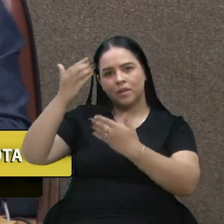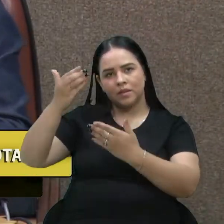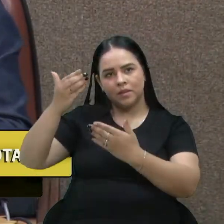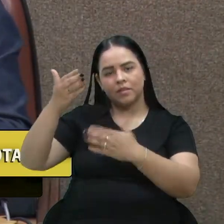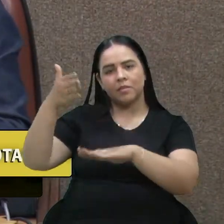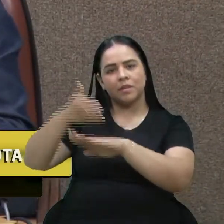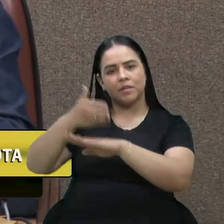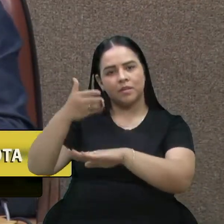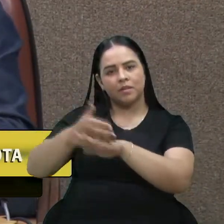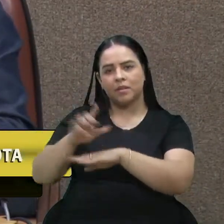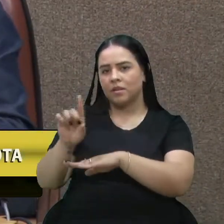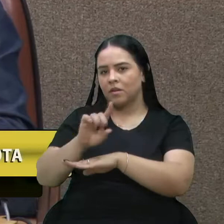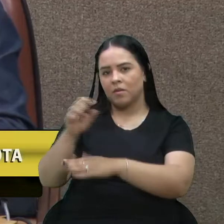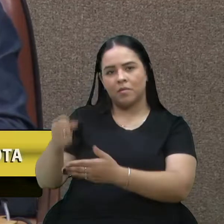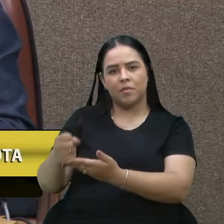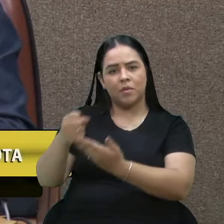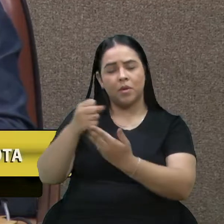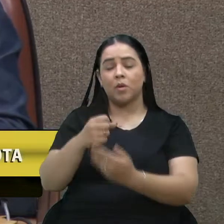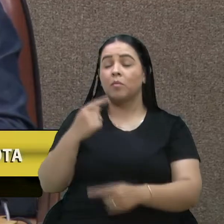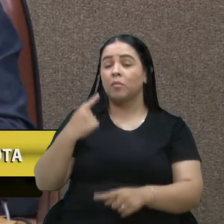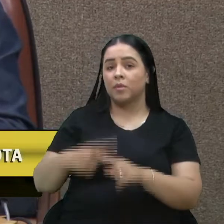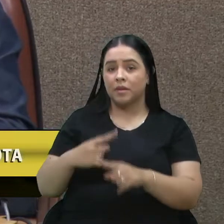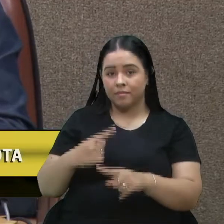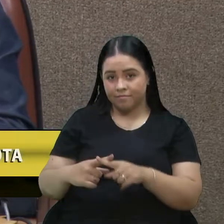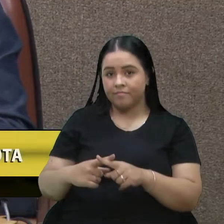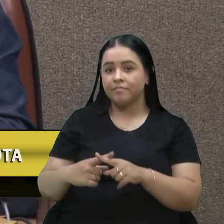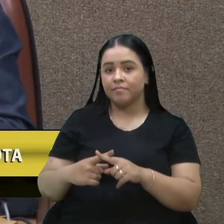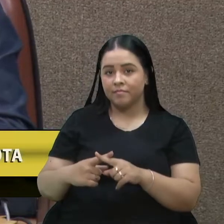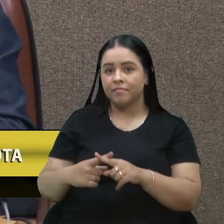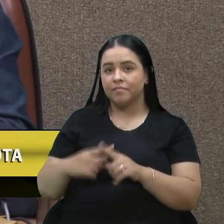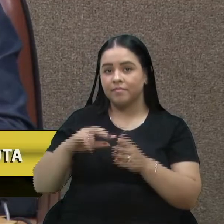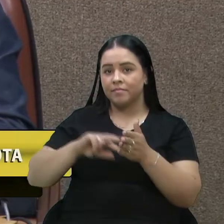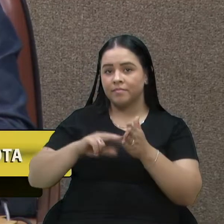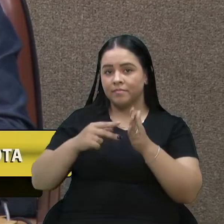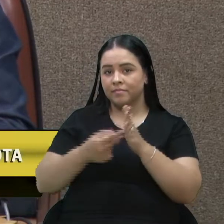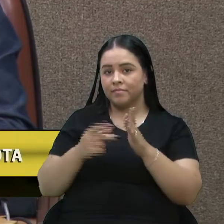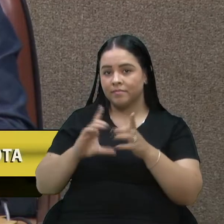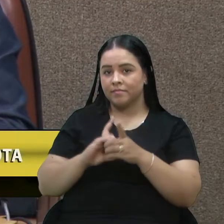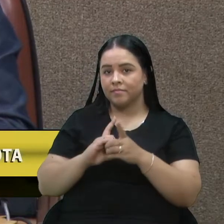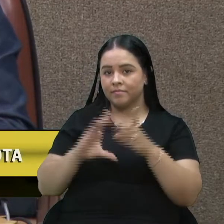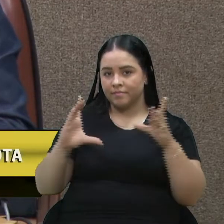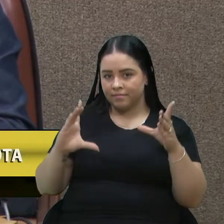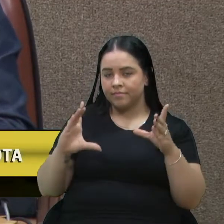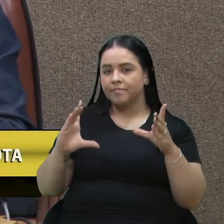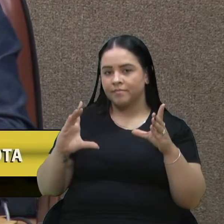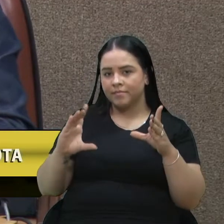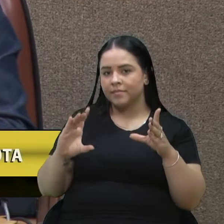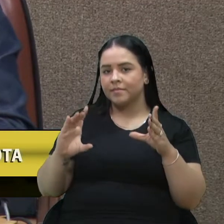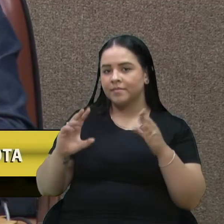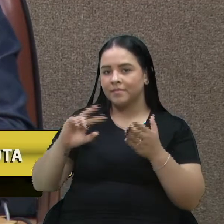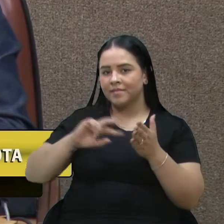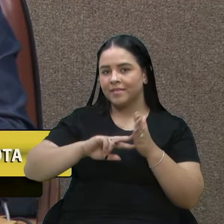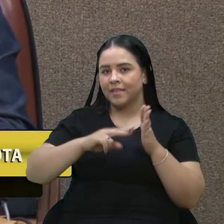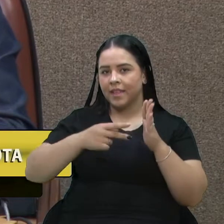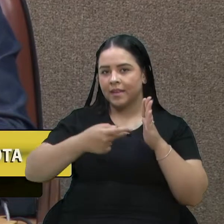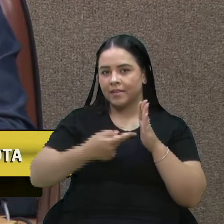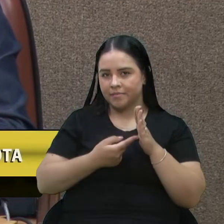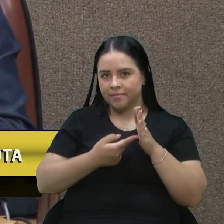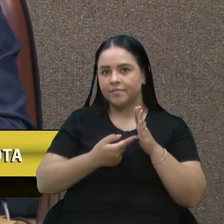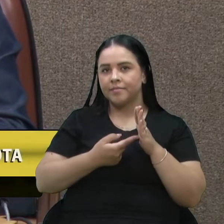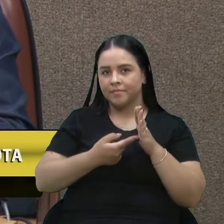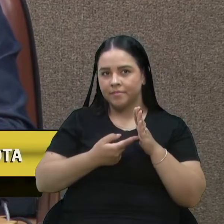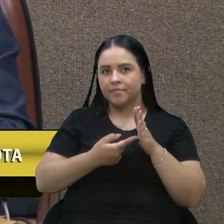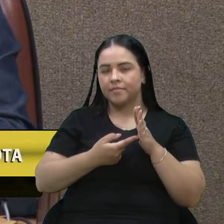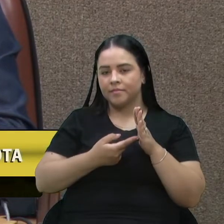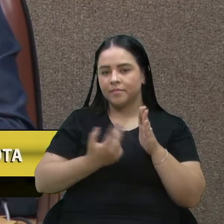participantes que não apoiam. Por quê? Porque isso significa democracia. isso significa que